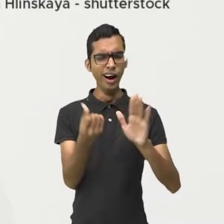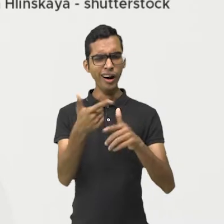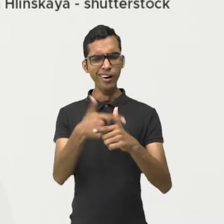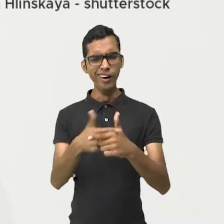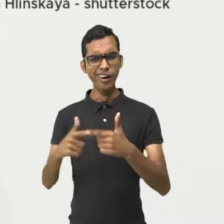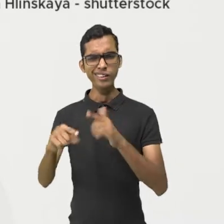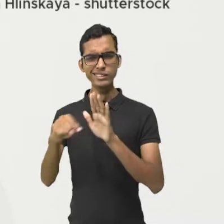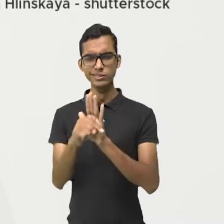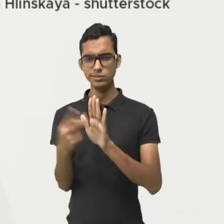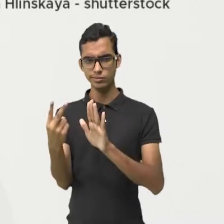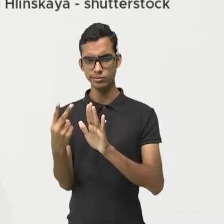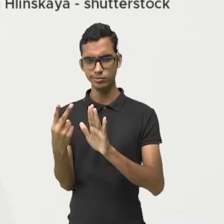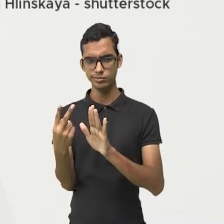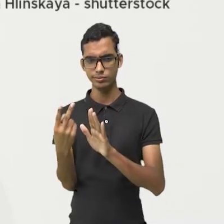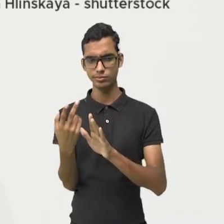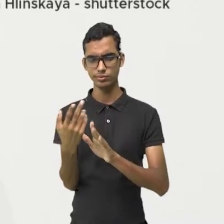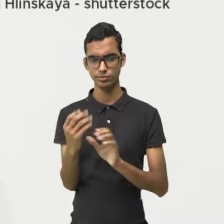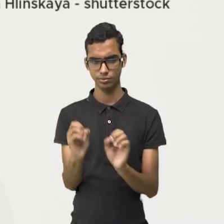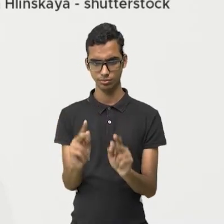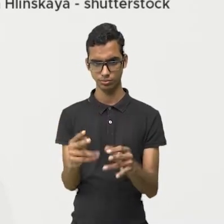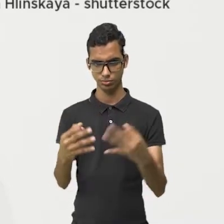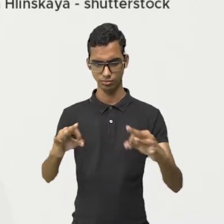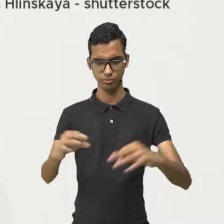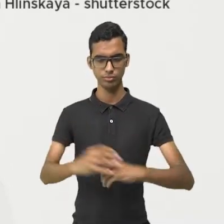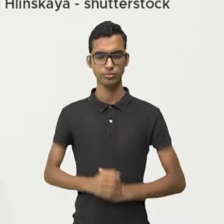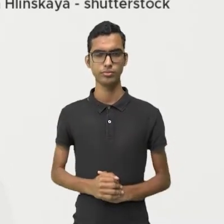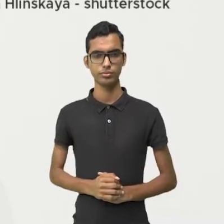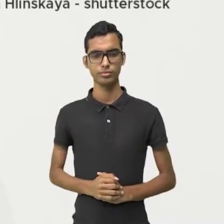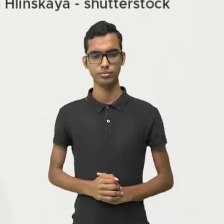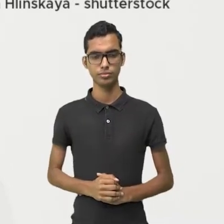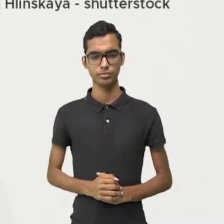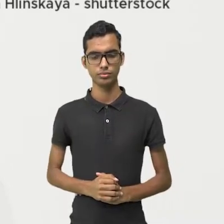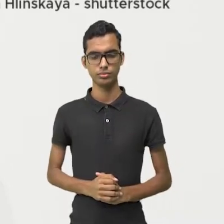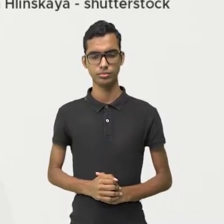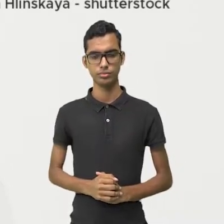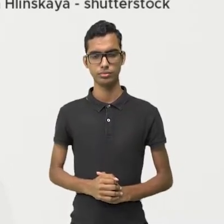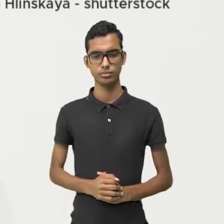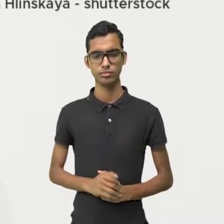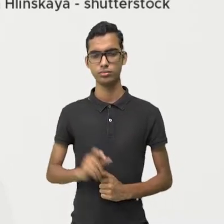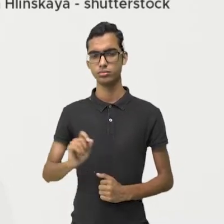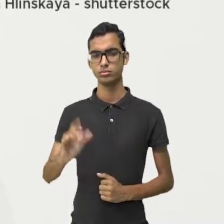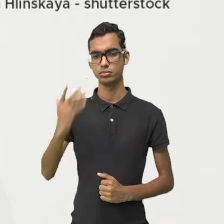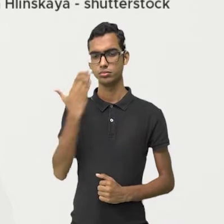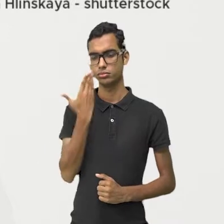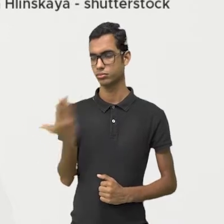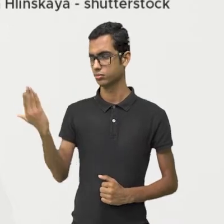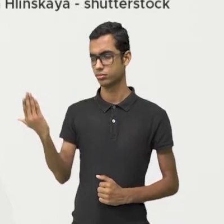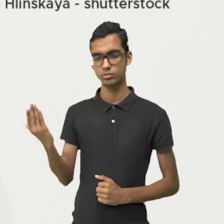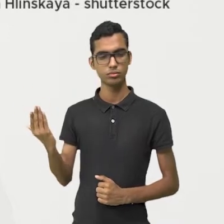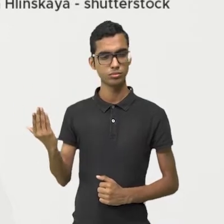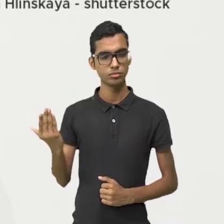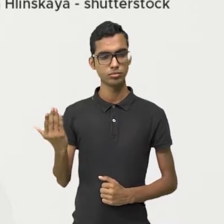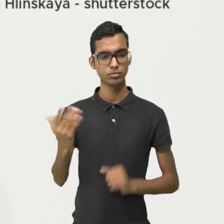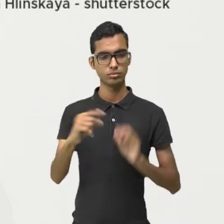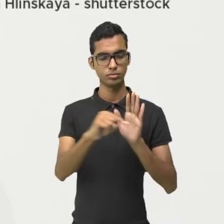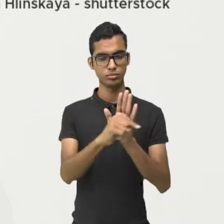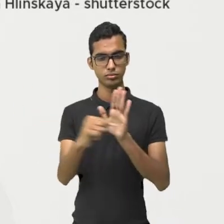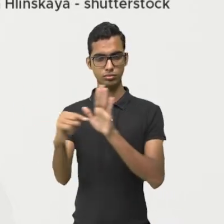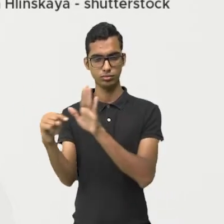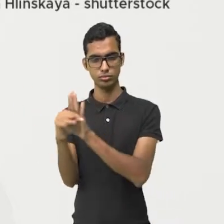Dividido por menos 2. Beleza? Divisão de sinais iguais. O que acontece? Resultado é positivo.